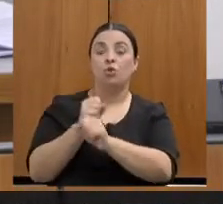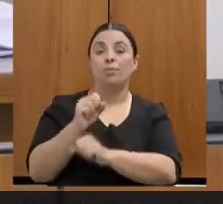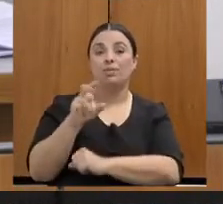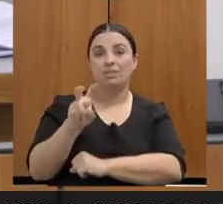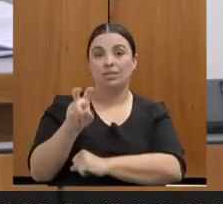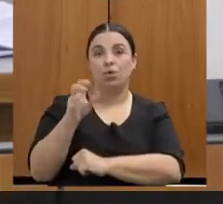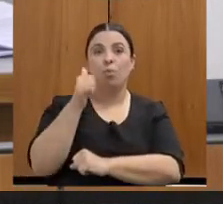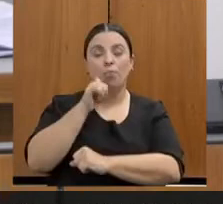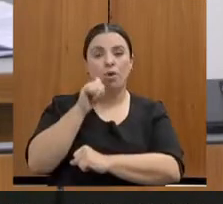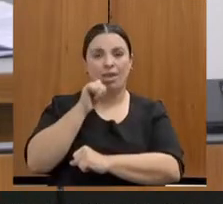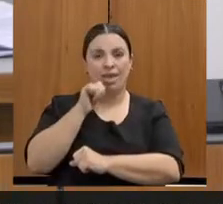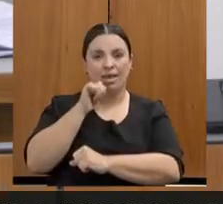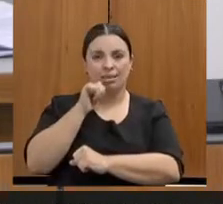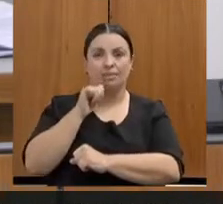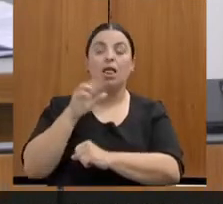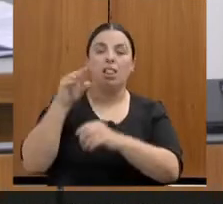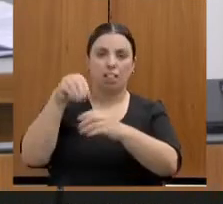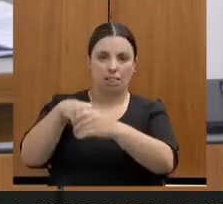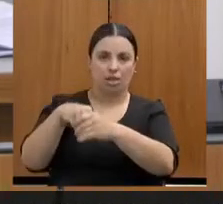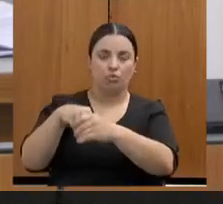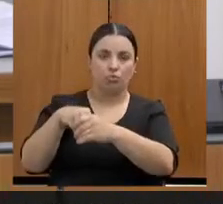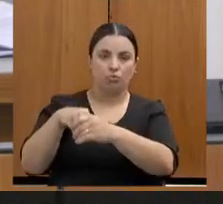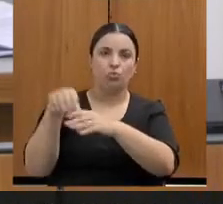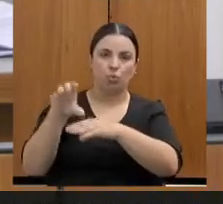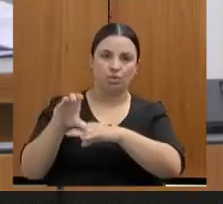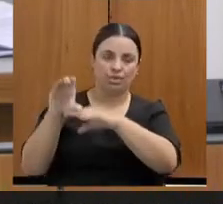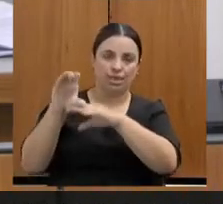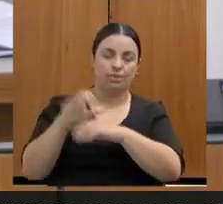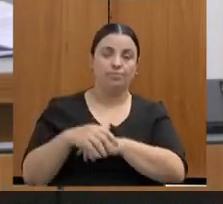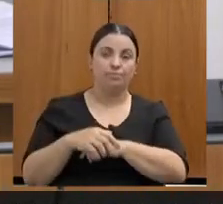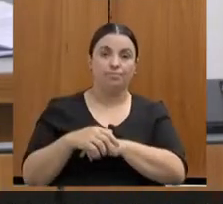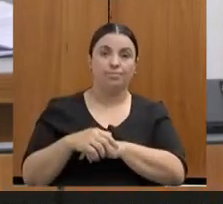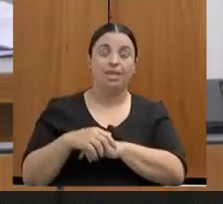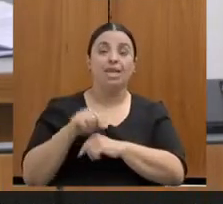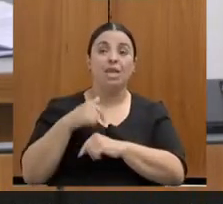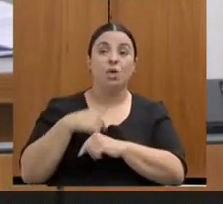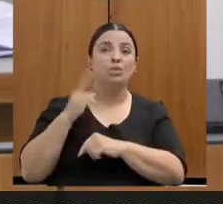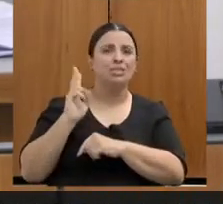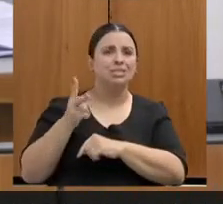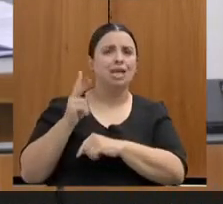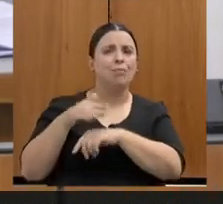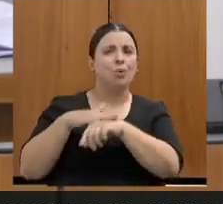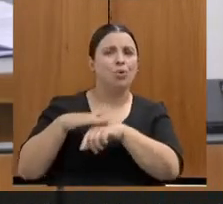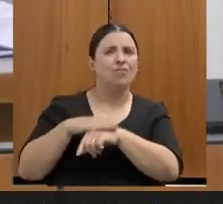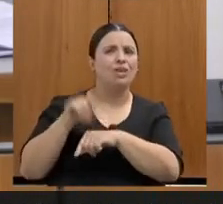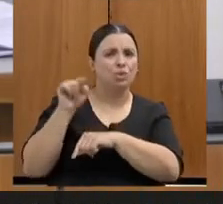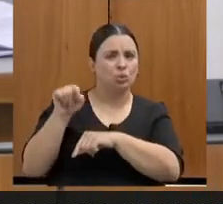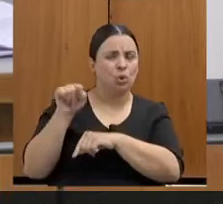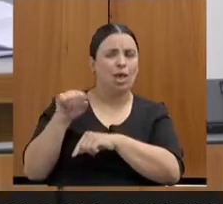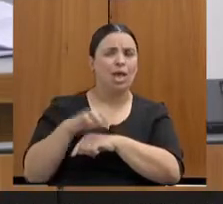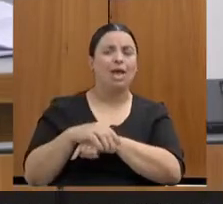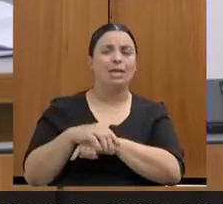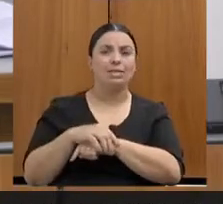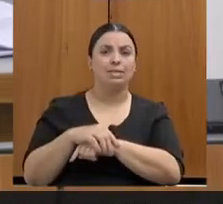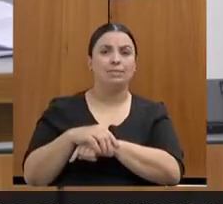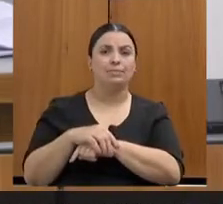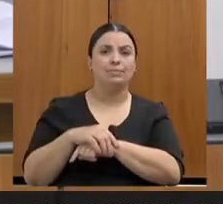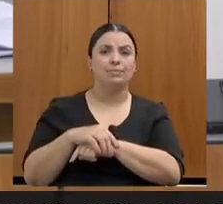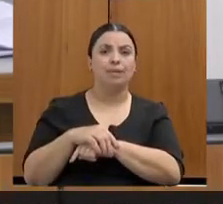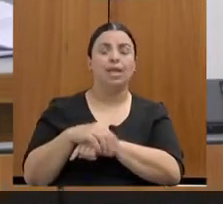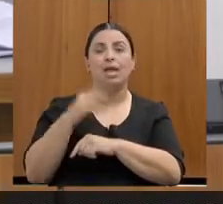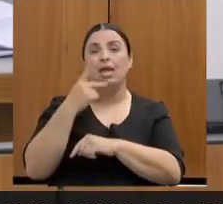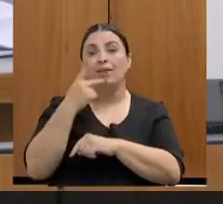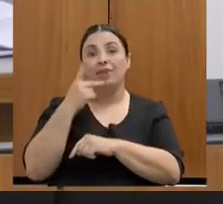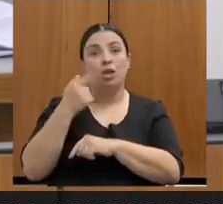componentes. E eu falo muito com elas, com as minhas companheiras lá, eu digo assim, olha, a gente não